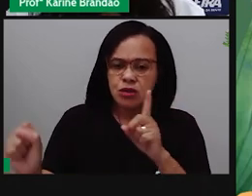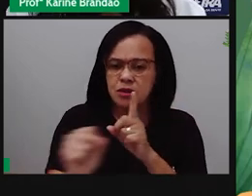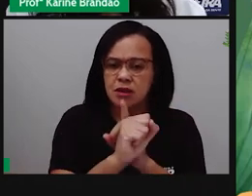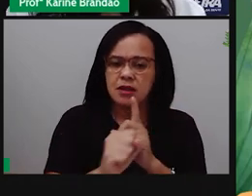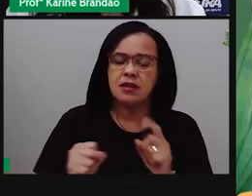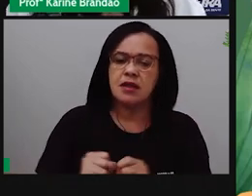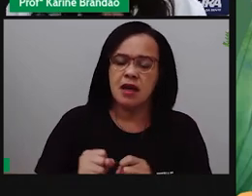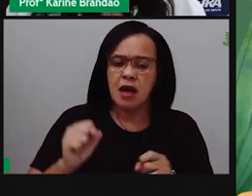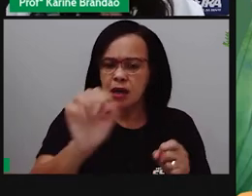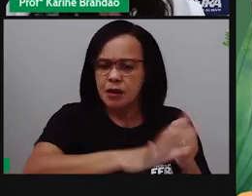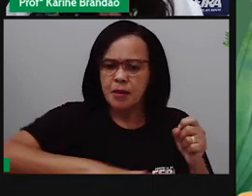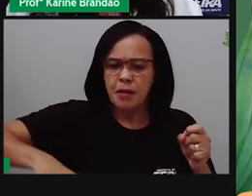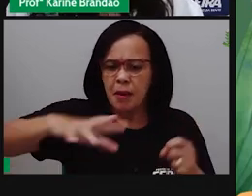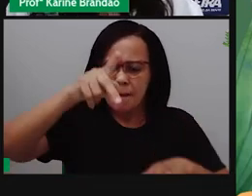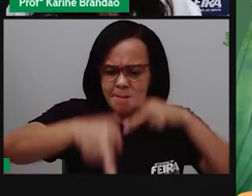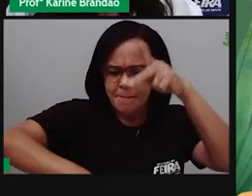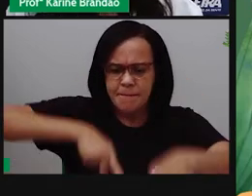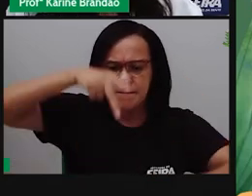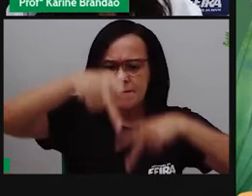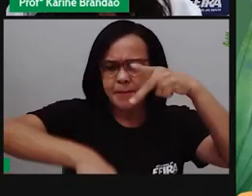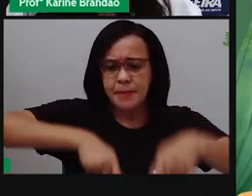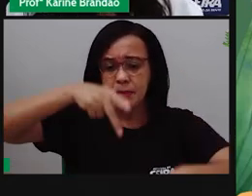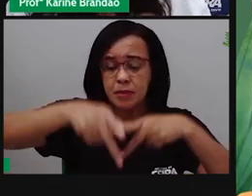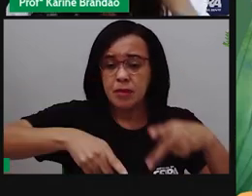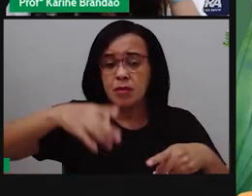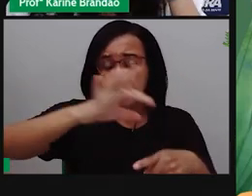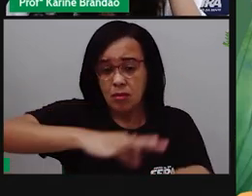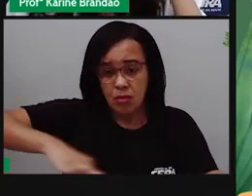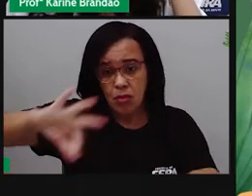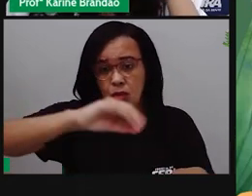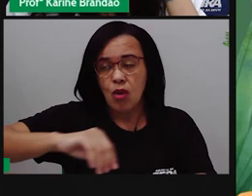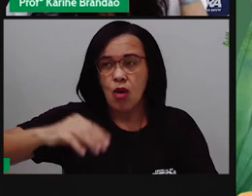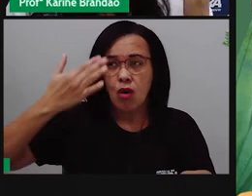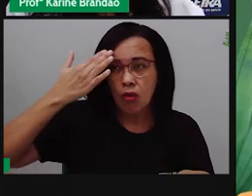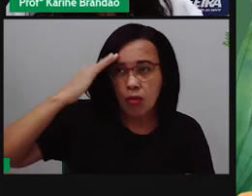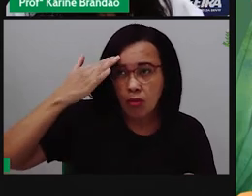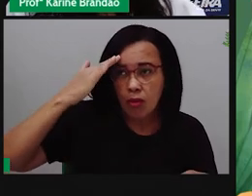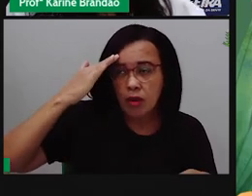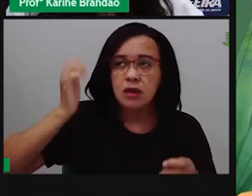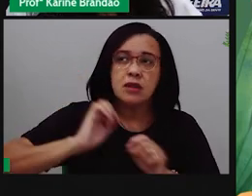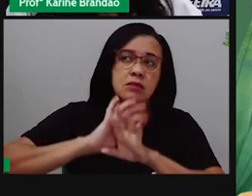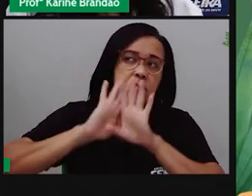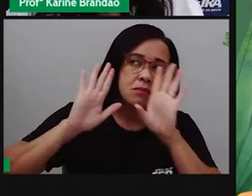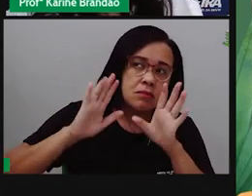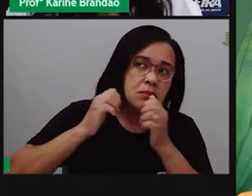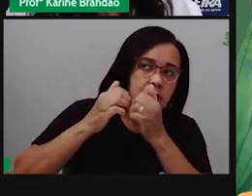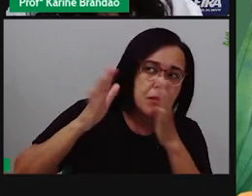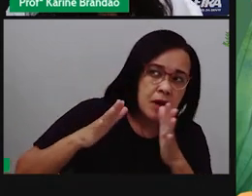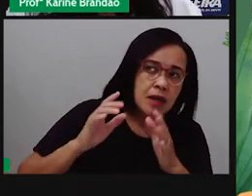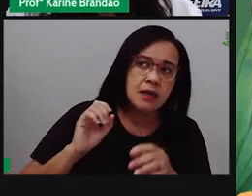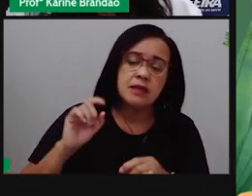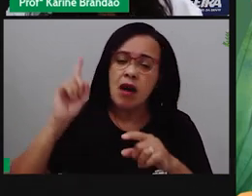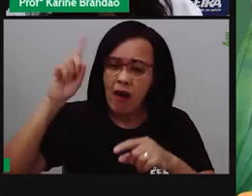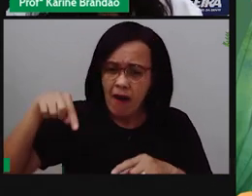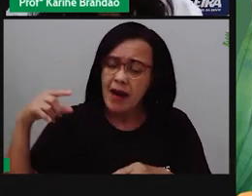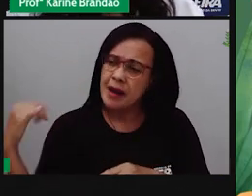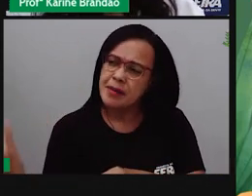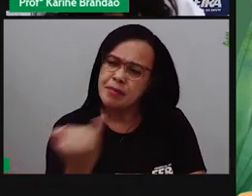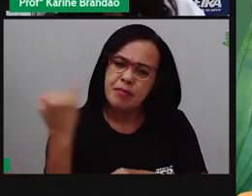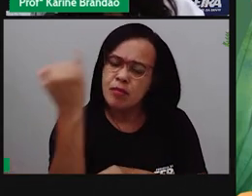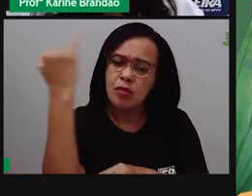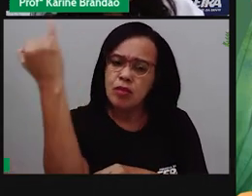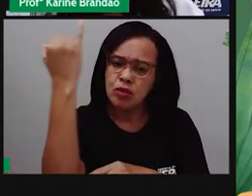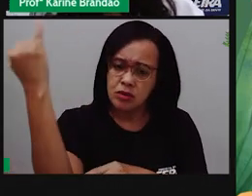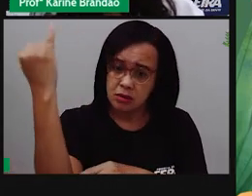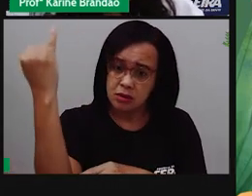povo, e a gente começa a entender que é essencial que a gente aprenda a conviver com